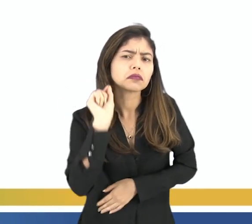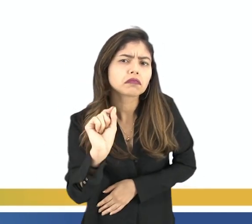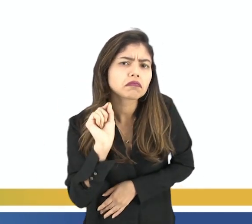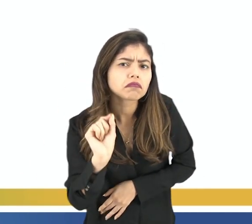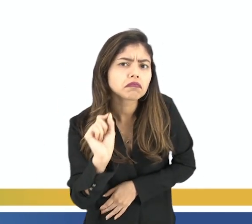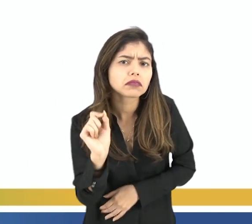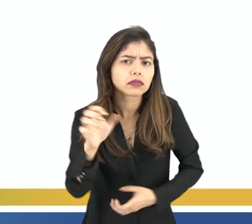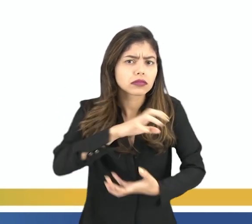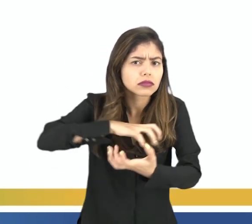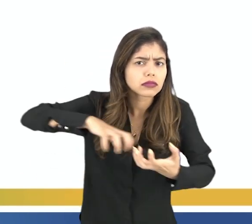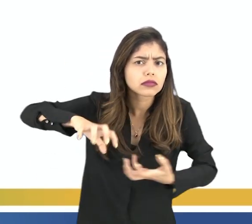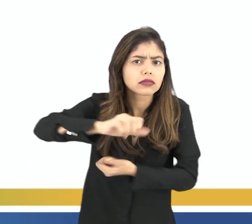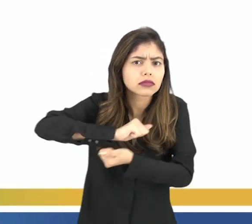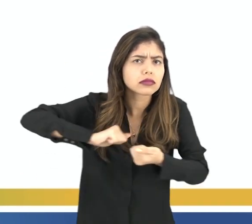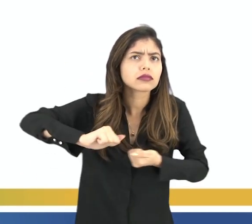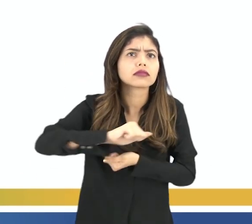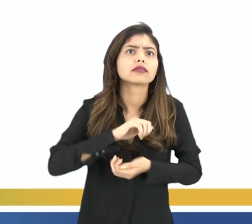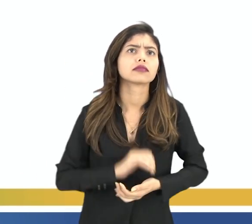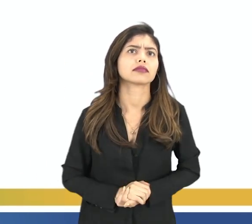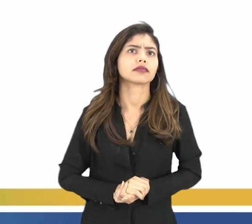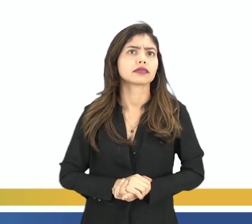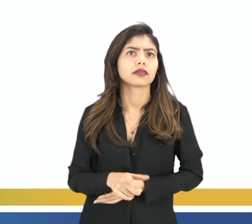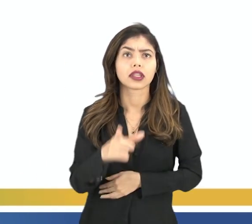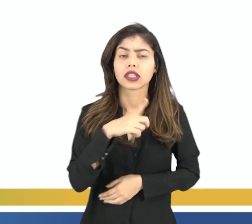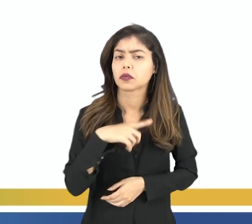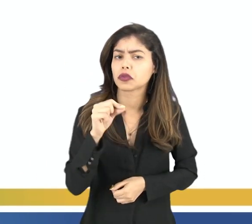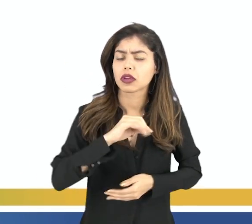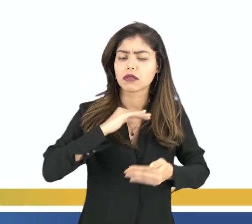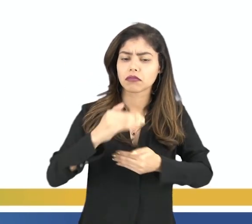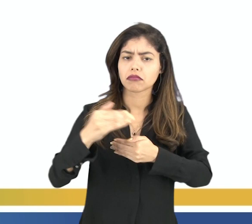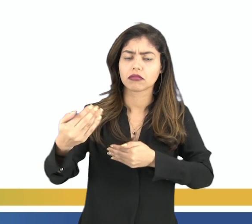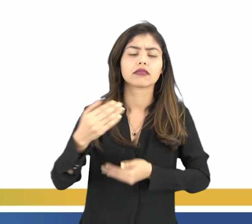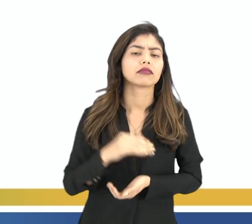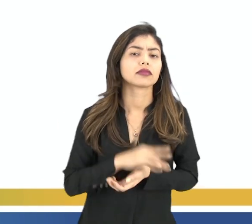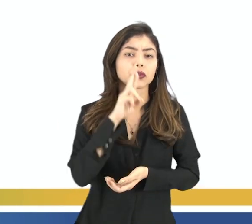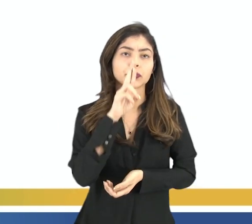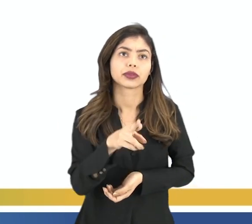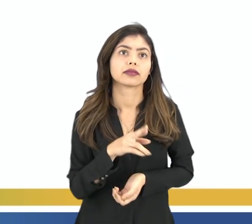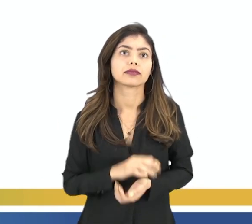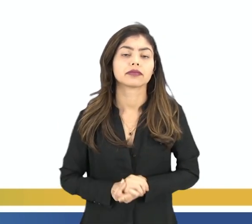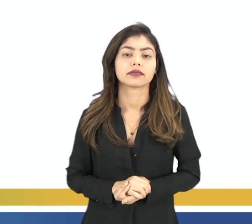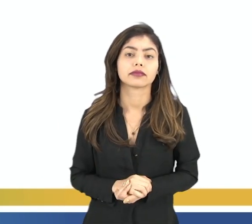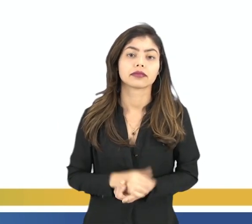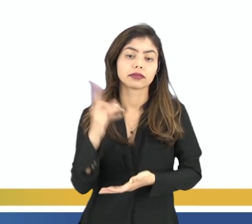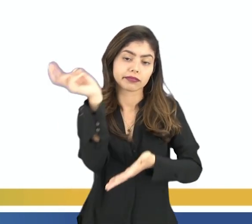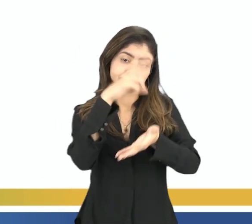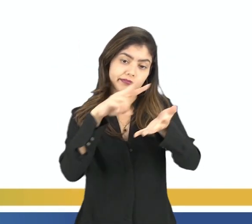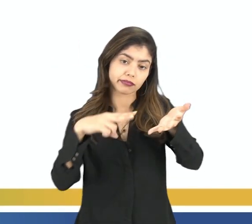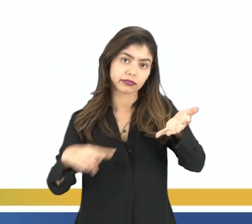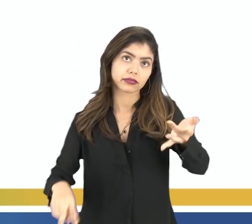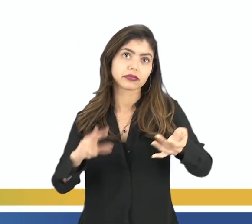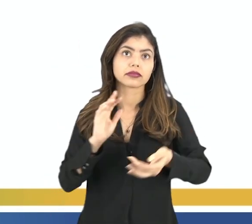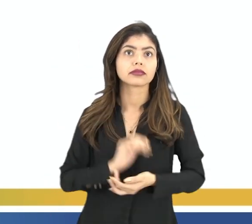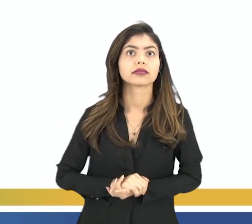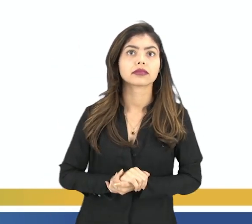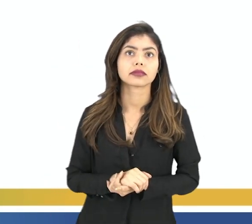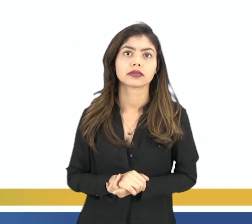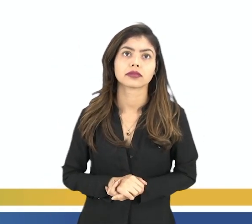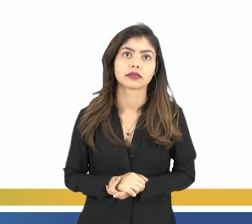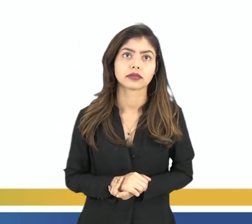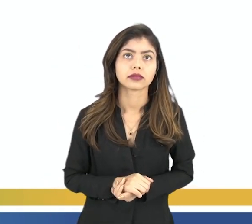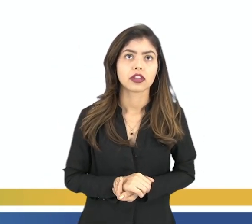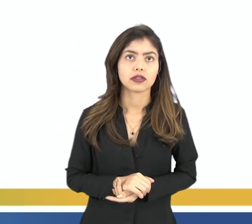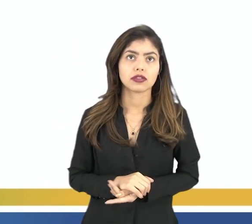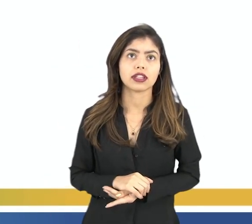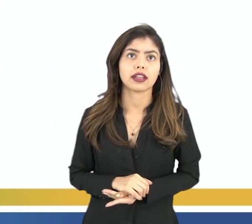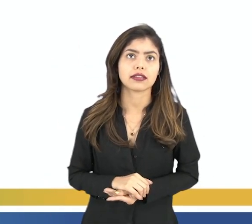sustentabilidade? Na sequência, nós temos a resposta. Irei fazer a leitura e você acompanha